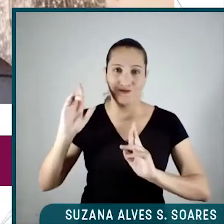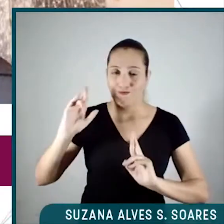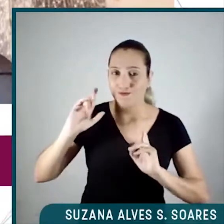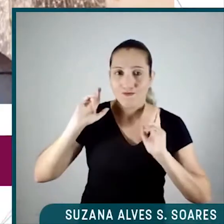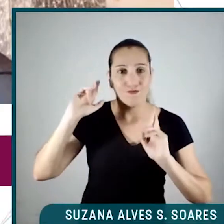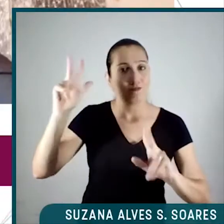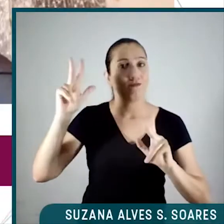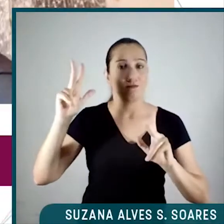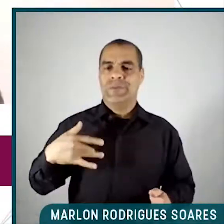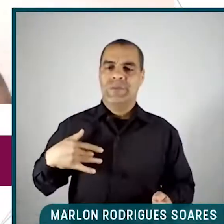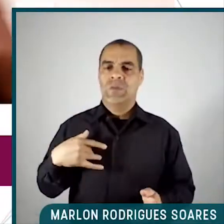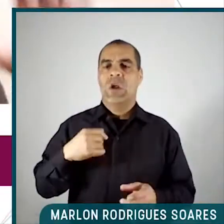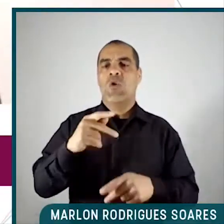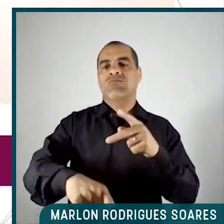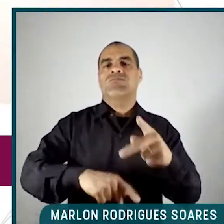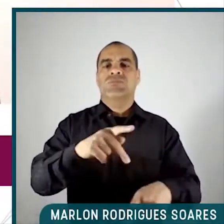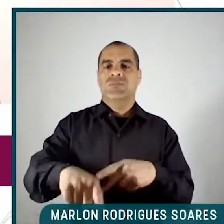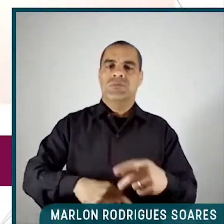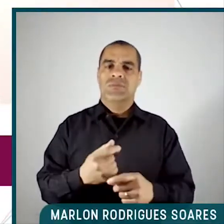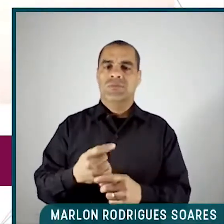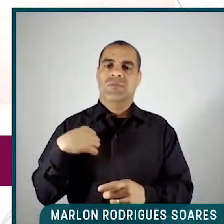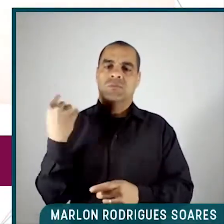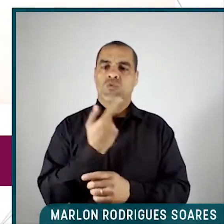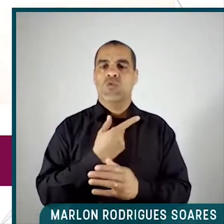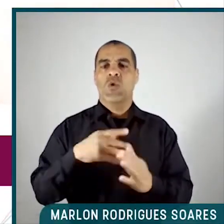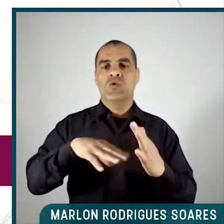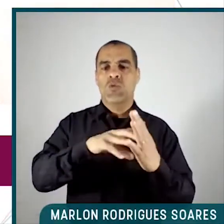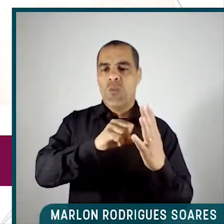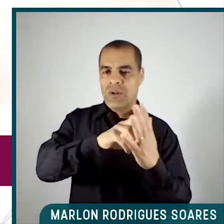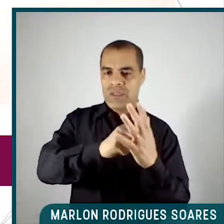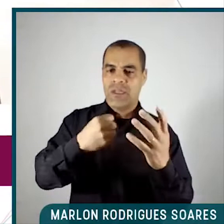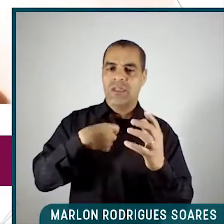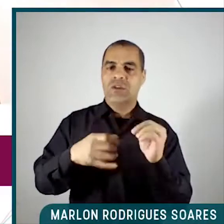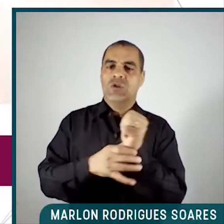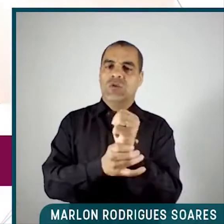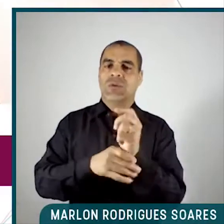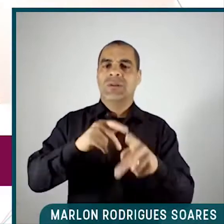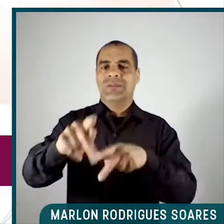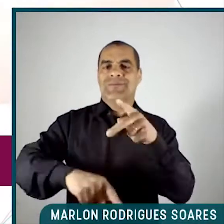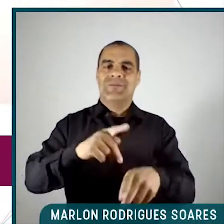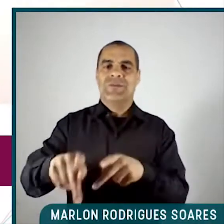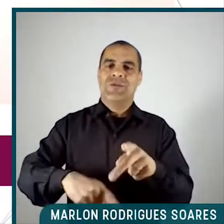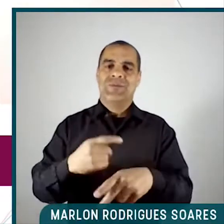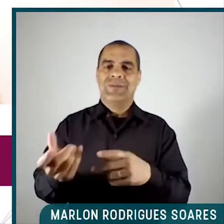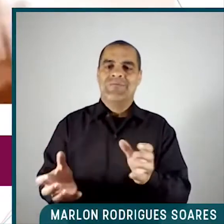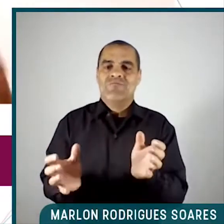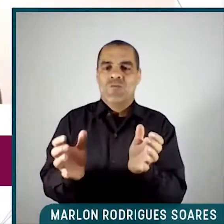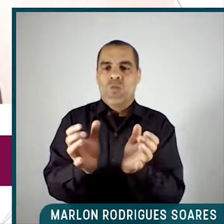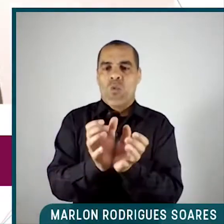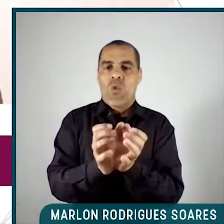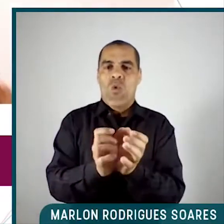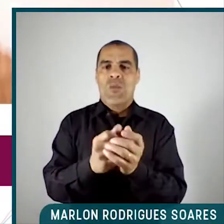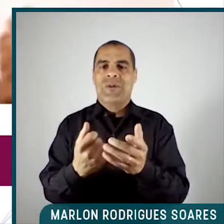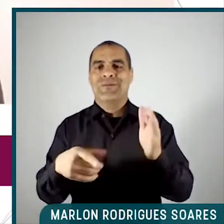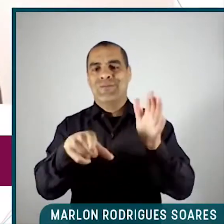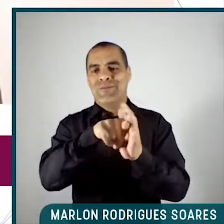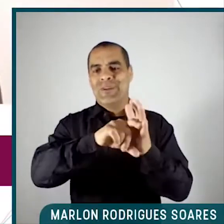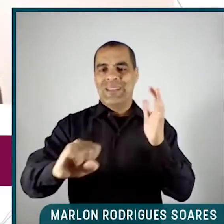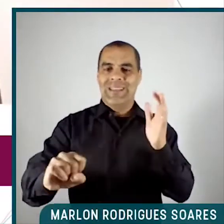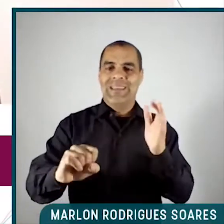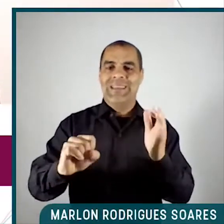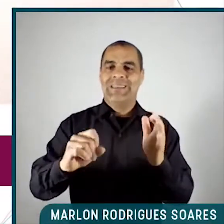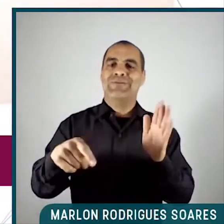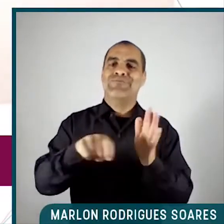estamos muito abaixo. Então o nosso modelo de segurança pública, na verdade, ele é um combo entre uma lei de drogas que desde